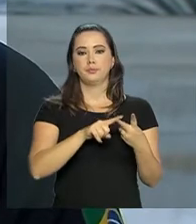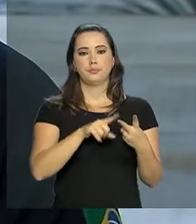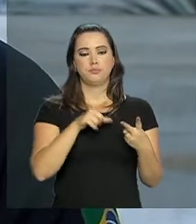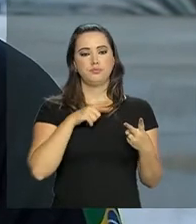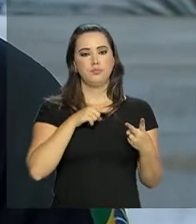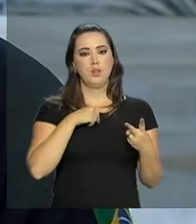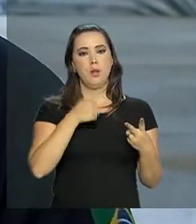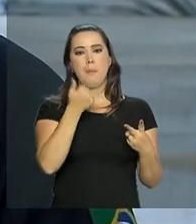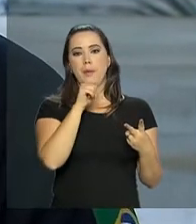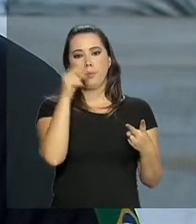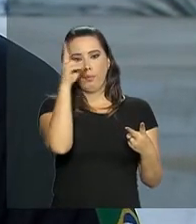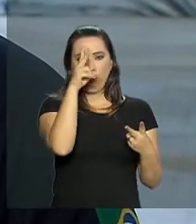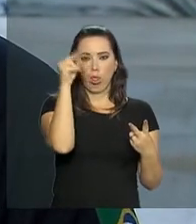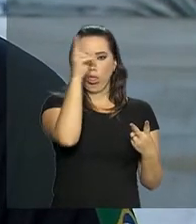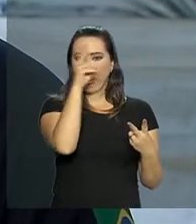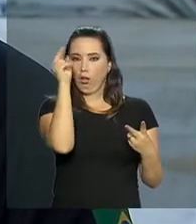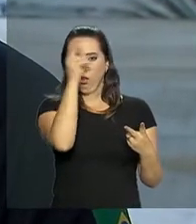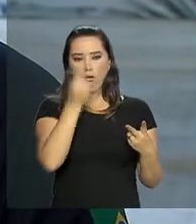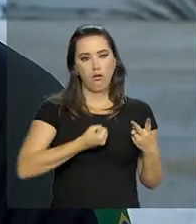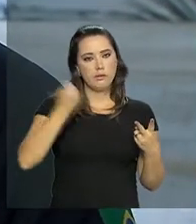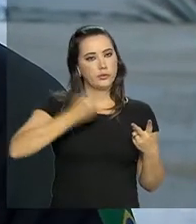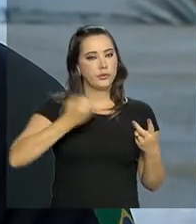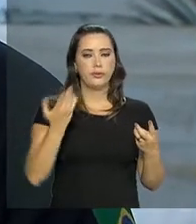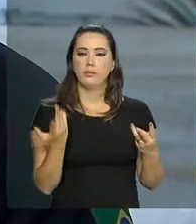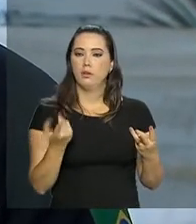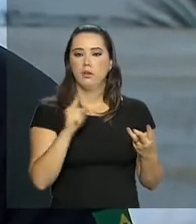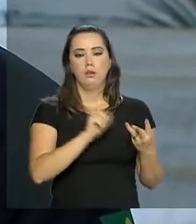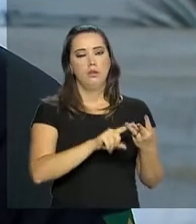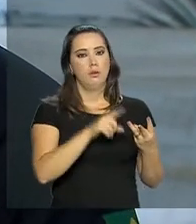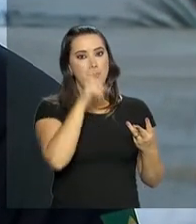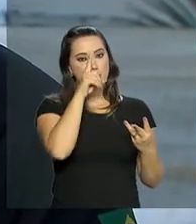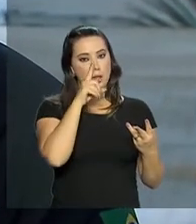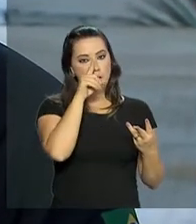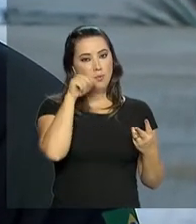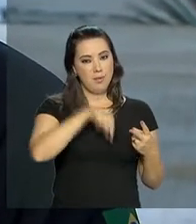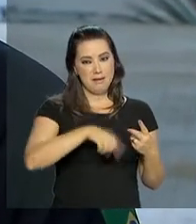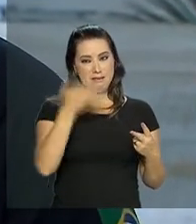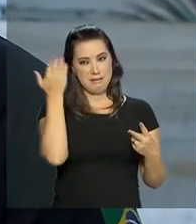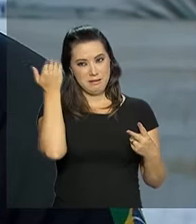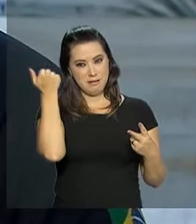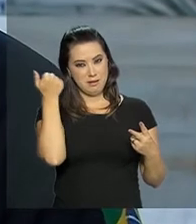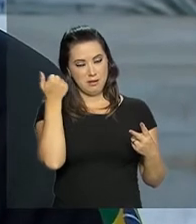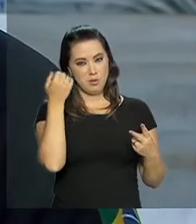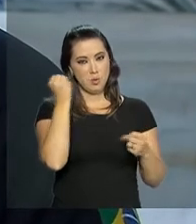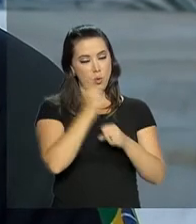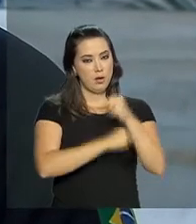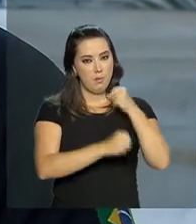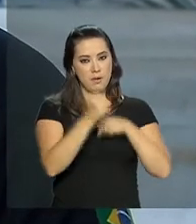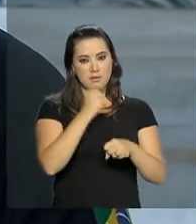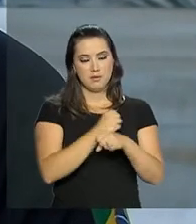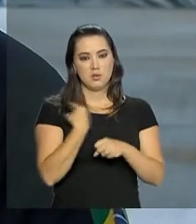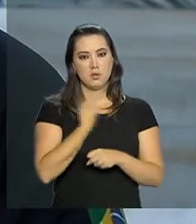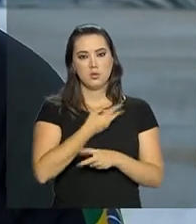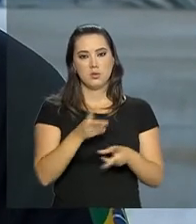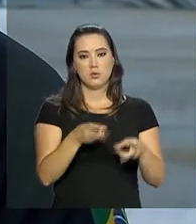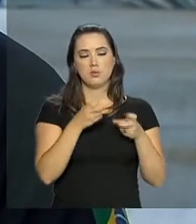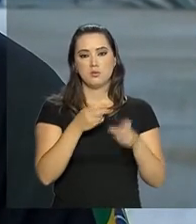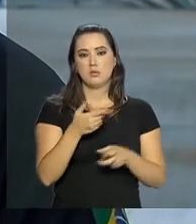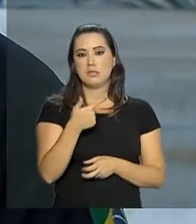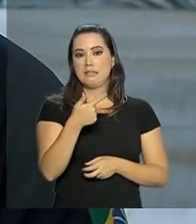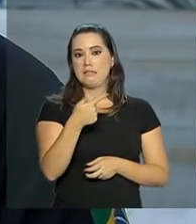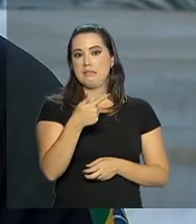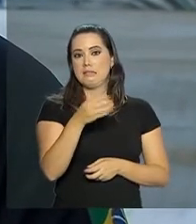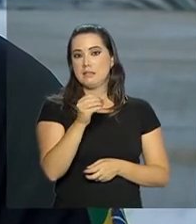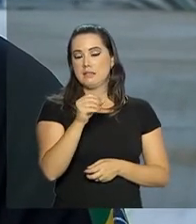a embriaguez ao volante, que também gera um risco enorme. Somente nesse feriado agora, do ano passado, nós flagramos mais de 700